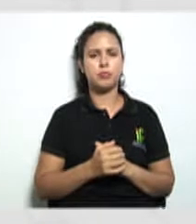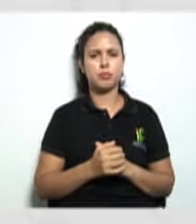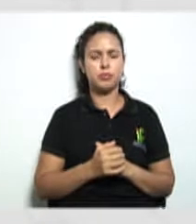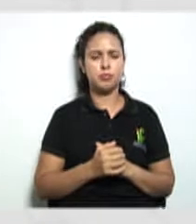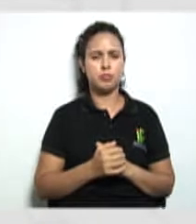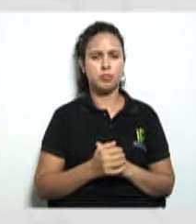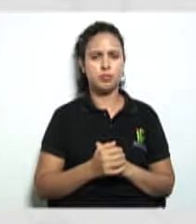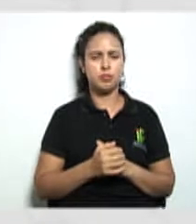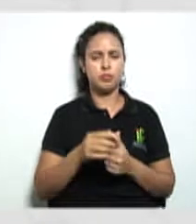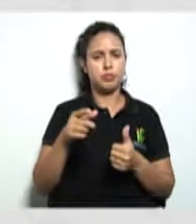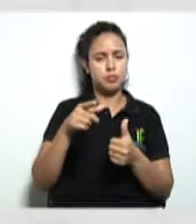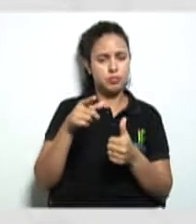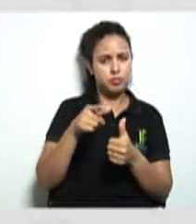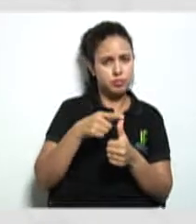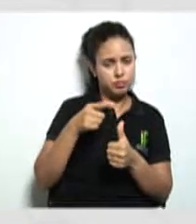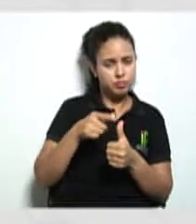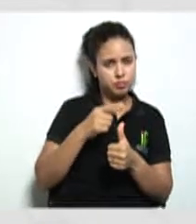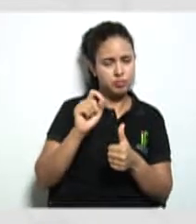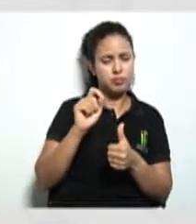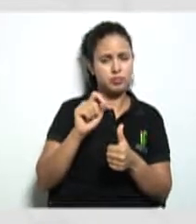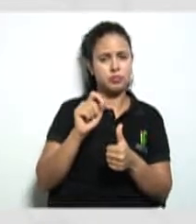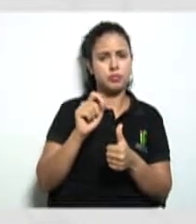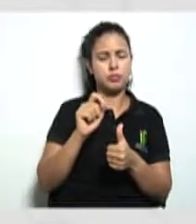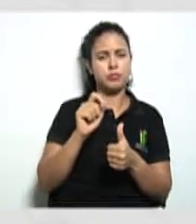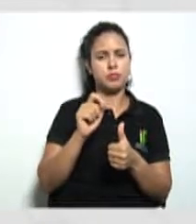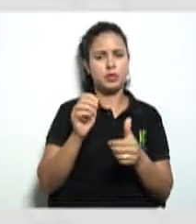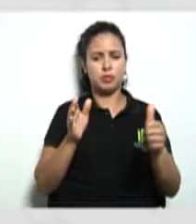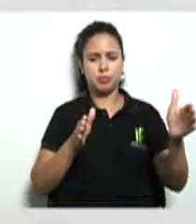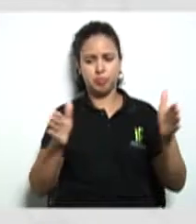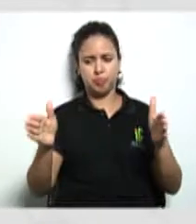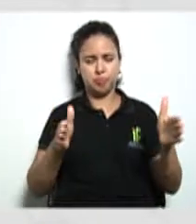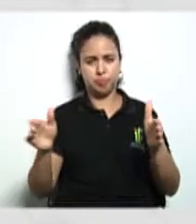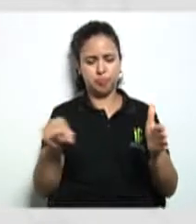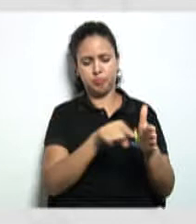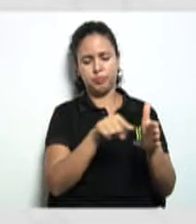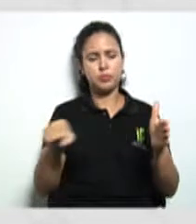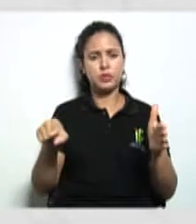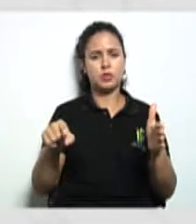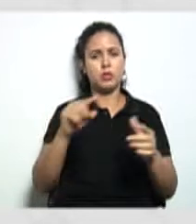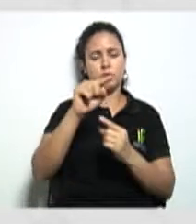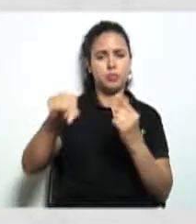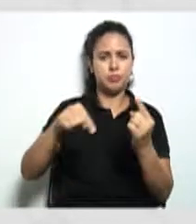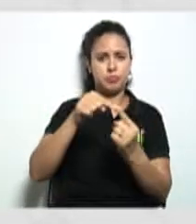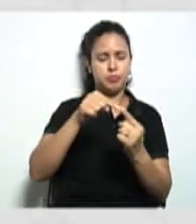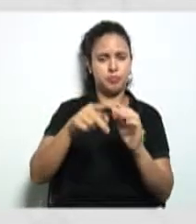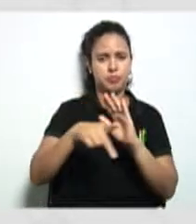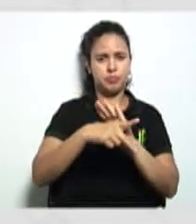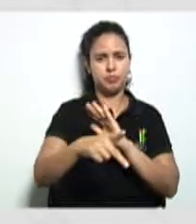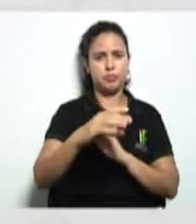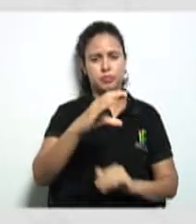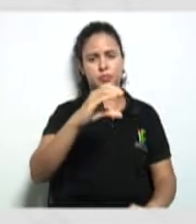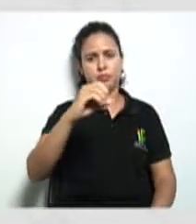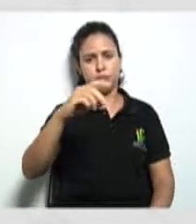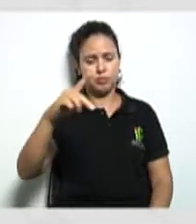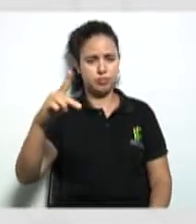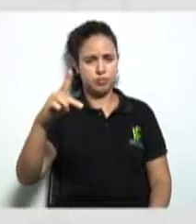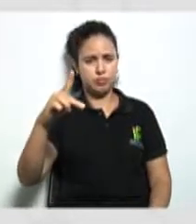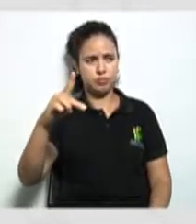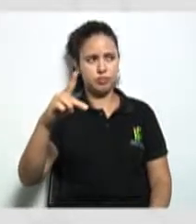Nesse primeiro momento o que deve ser feito? Delimitar o quê? Os objetivos da cooperativa. O que se espera com essa